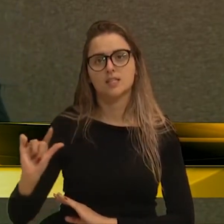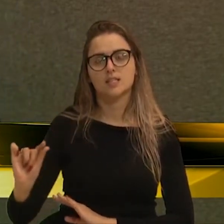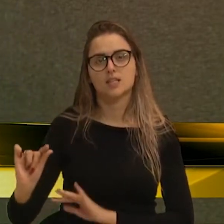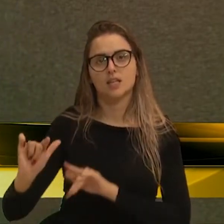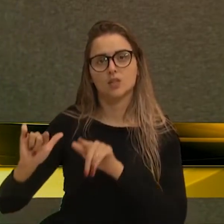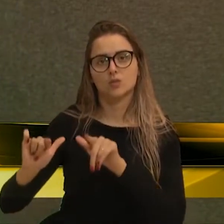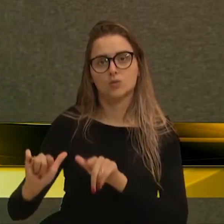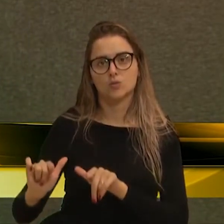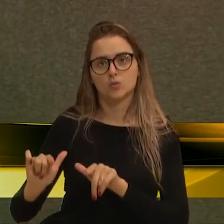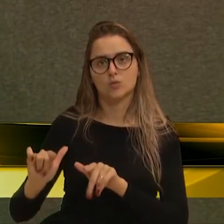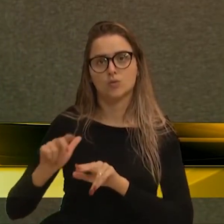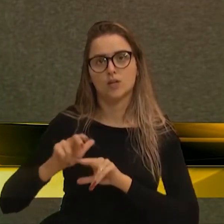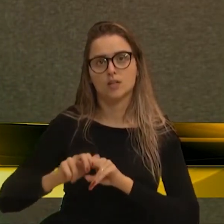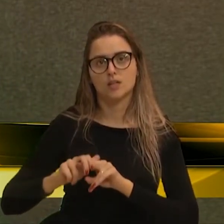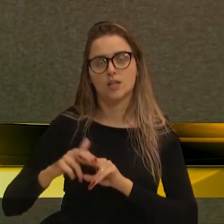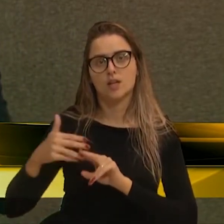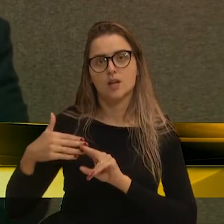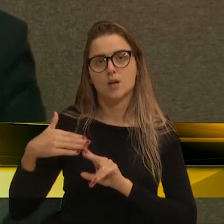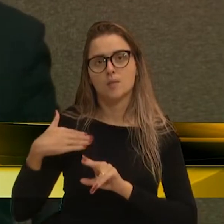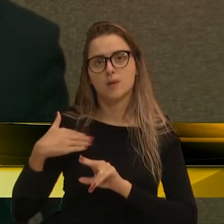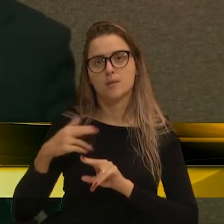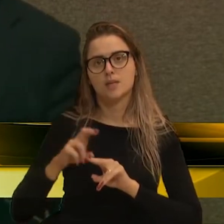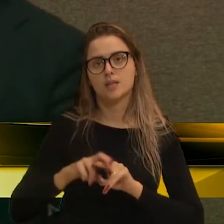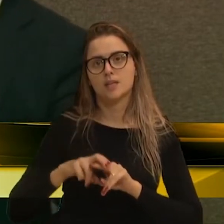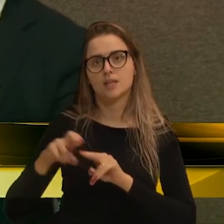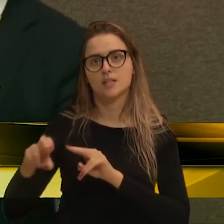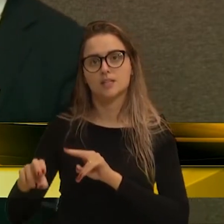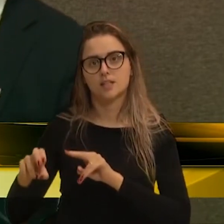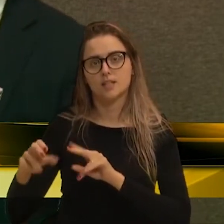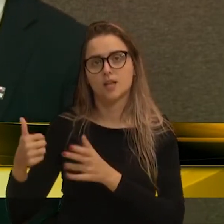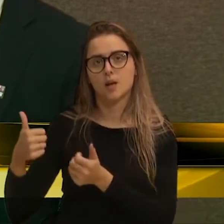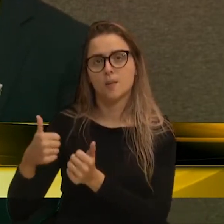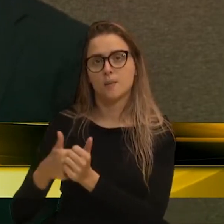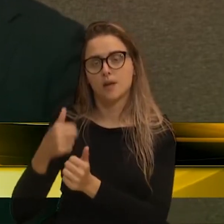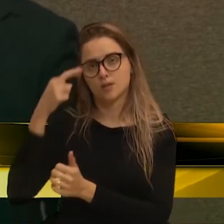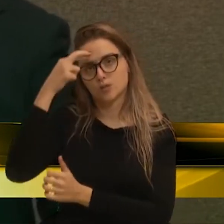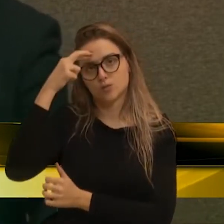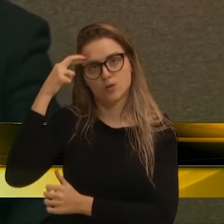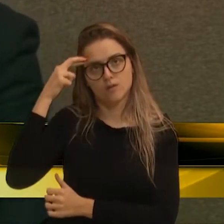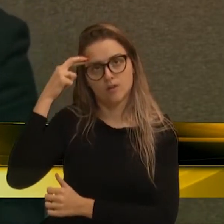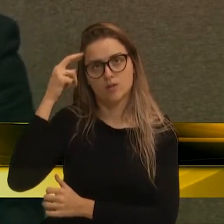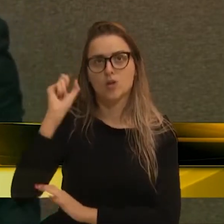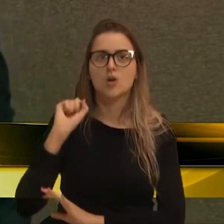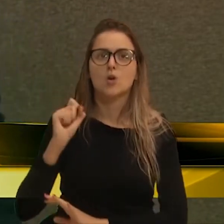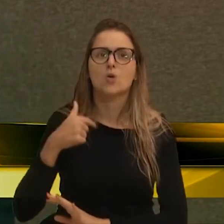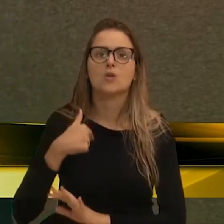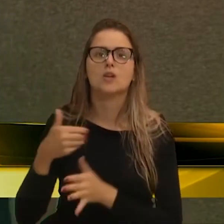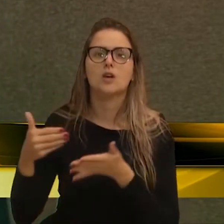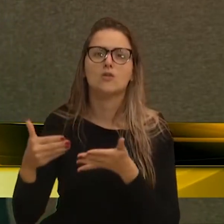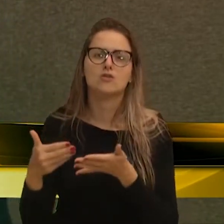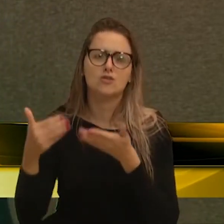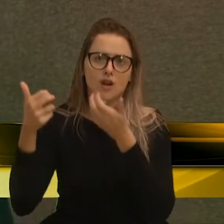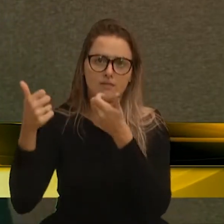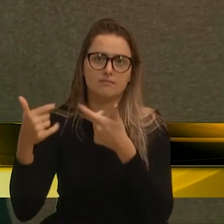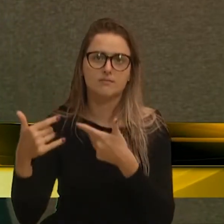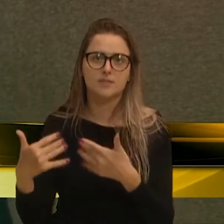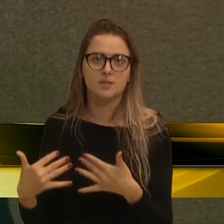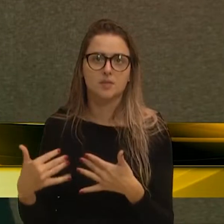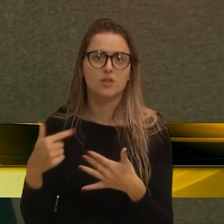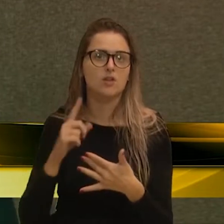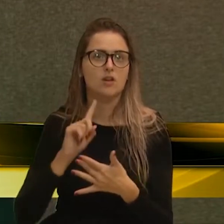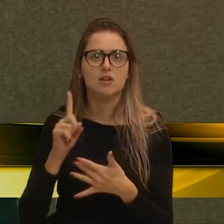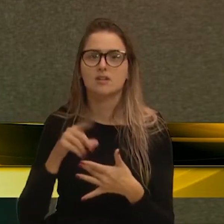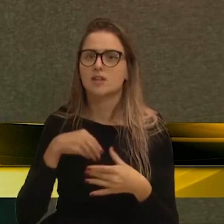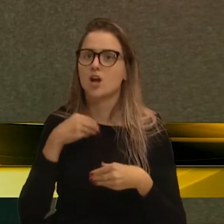parte. Para que eu pudesse sentar ao lado do vereador Rafael Bueno, o que eu já justifico, não me senti